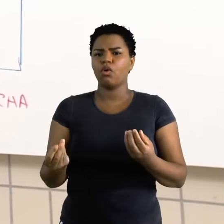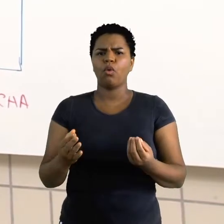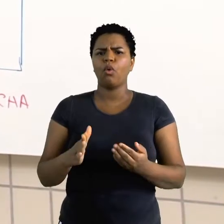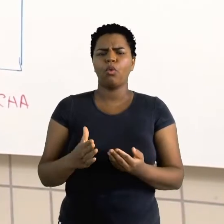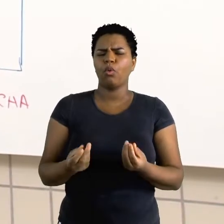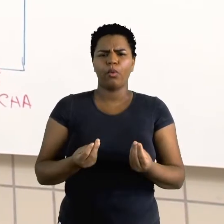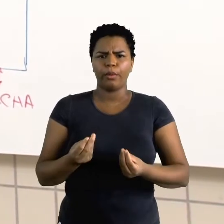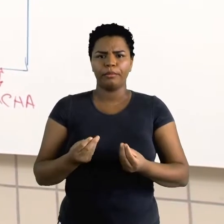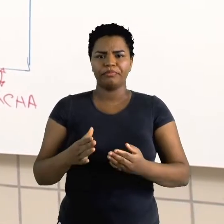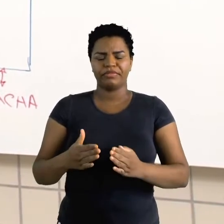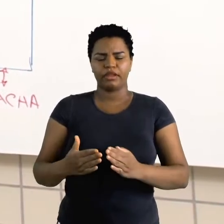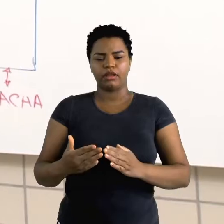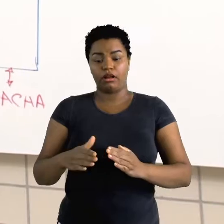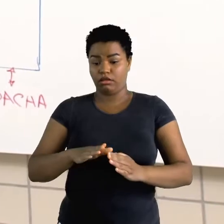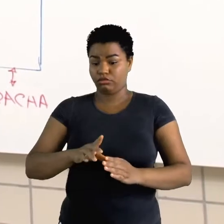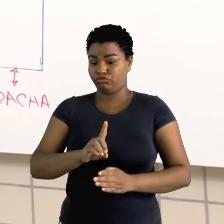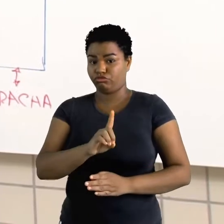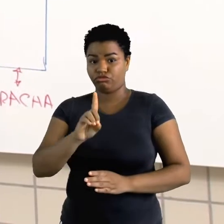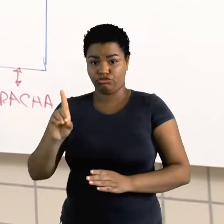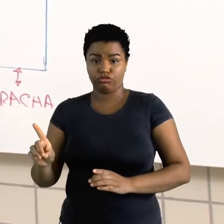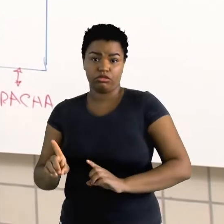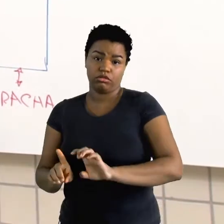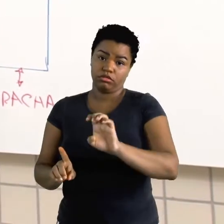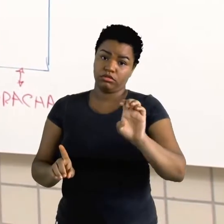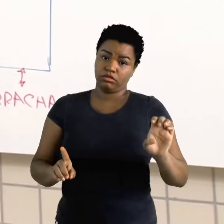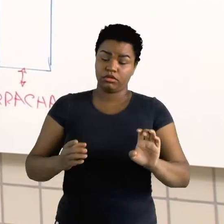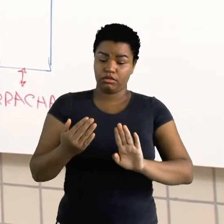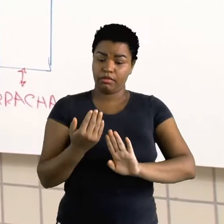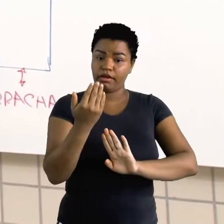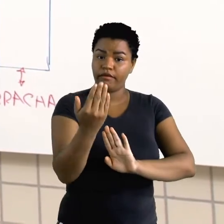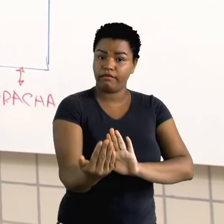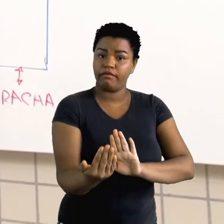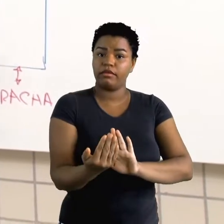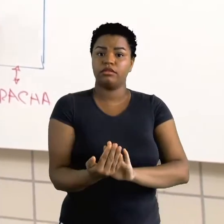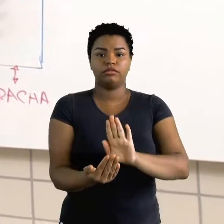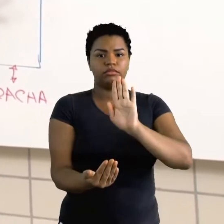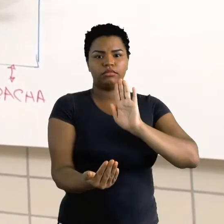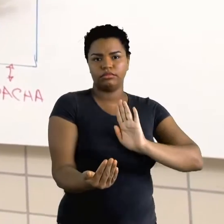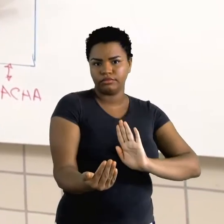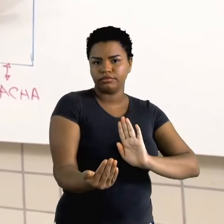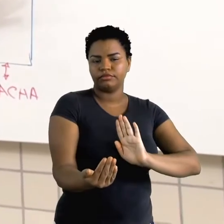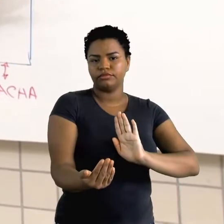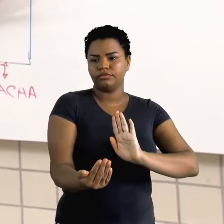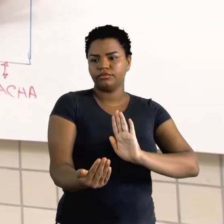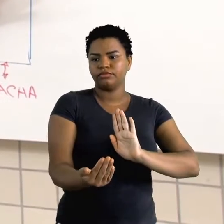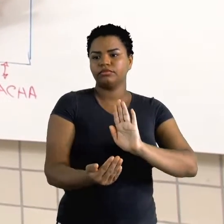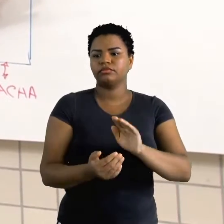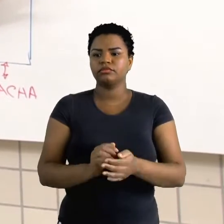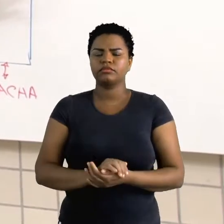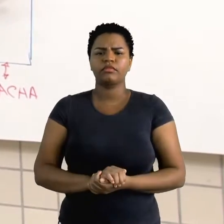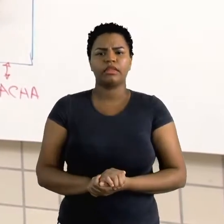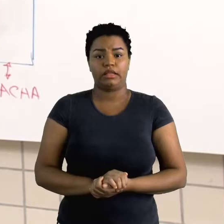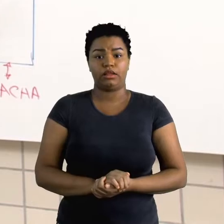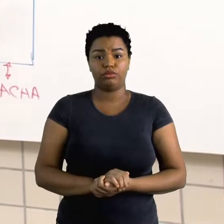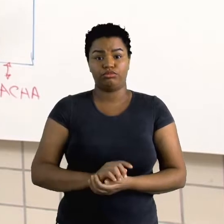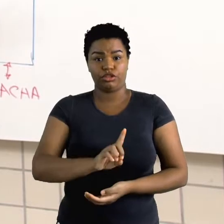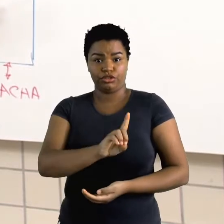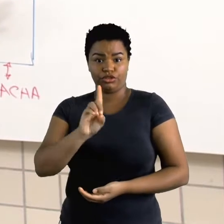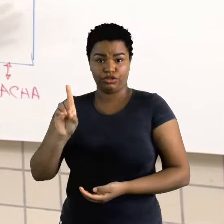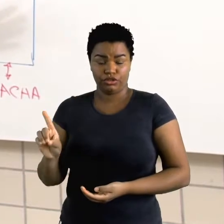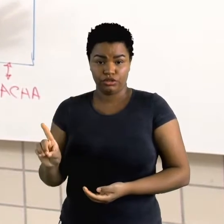esquerdo, para frente e para trás. Aqui nós temos um exemplo. Do lado direito, nós vamos colocar alguns